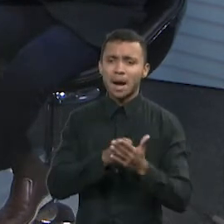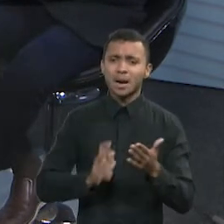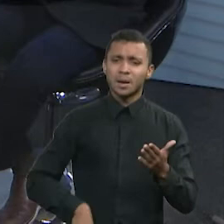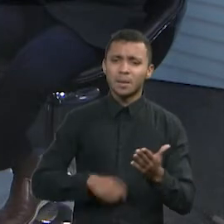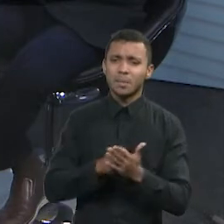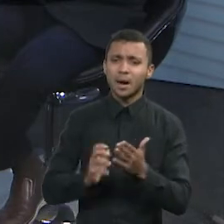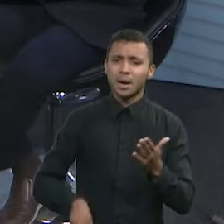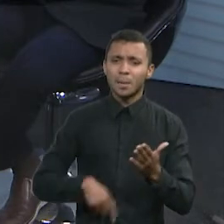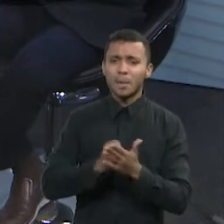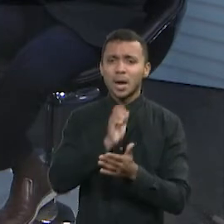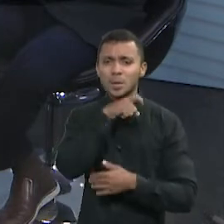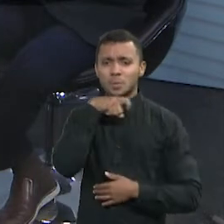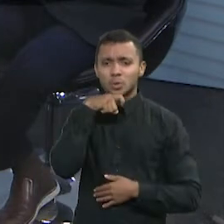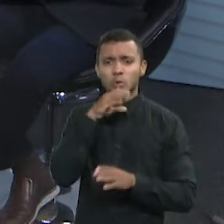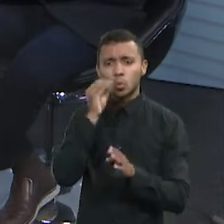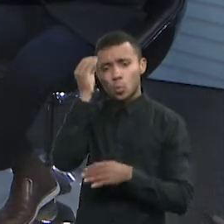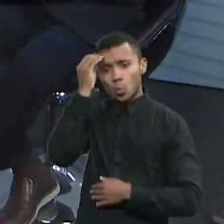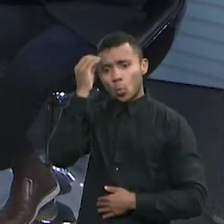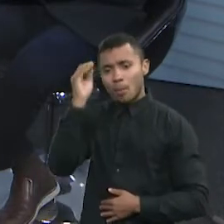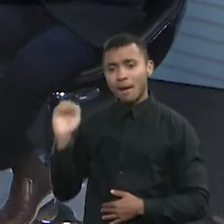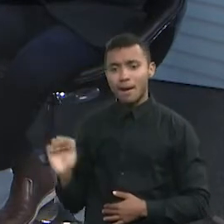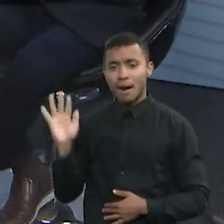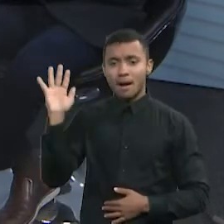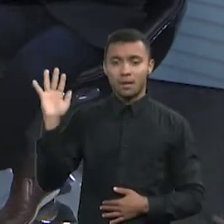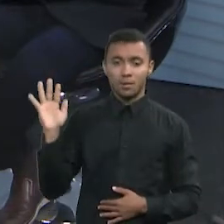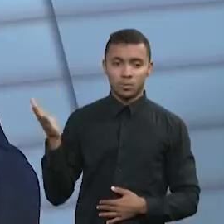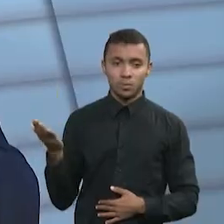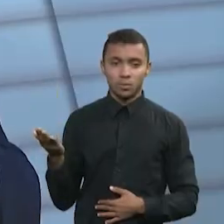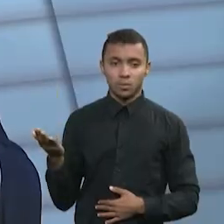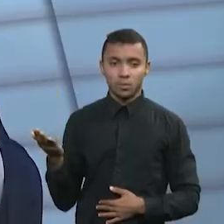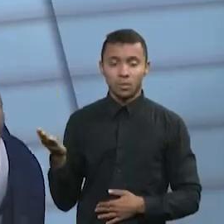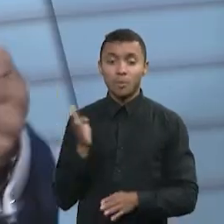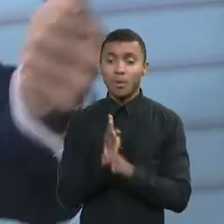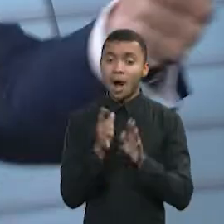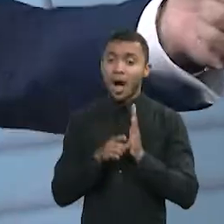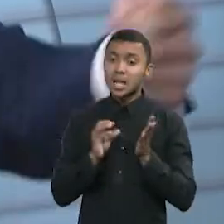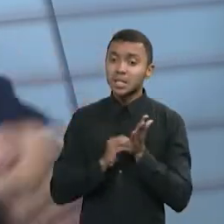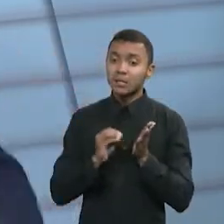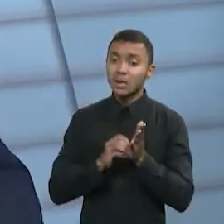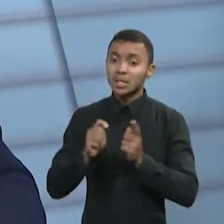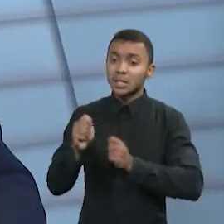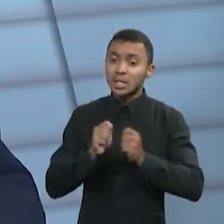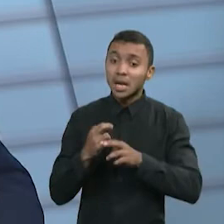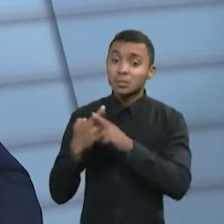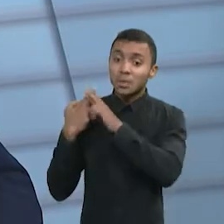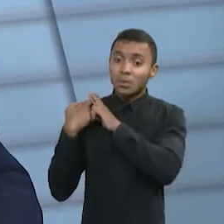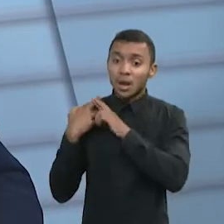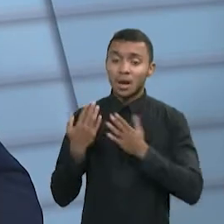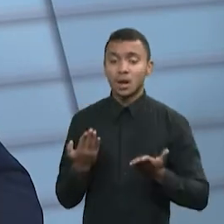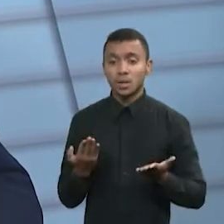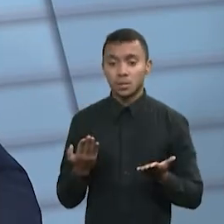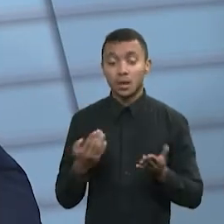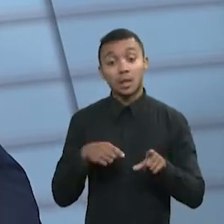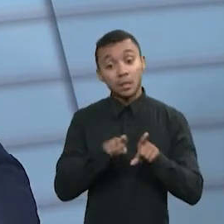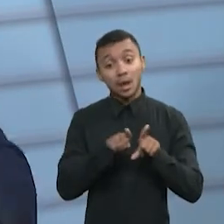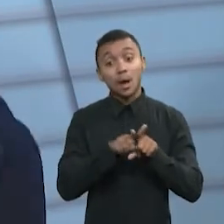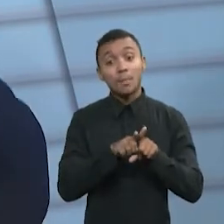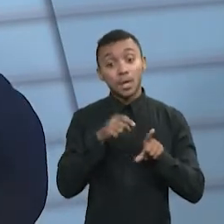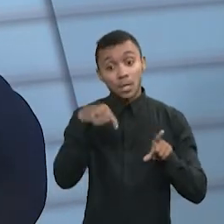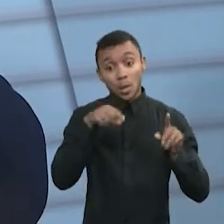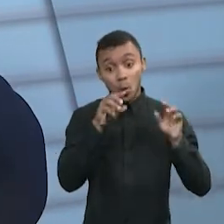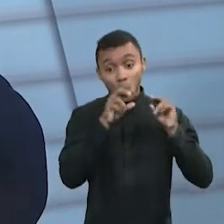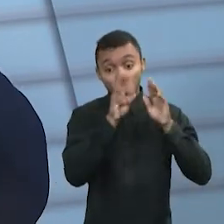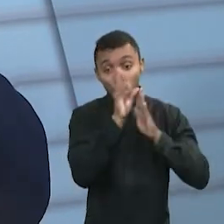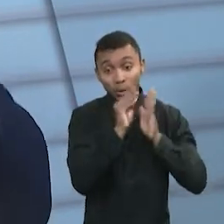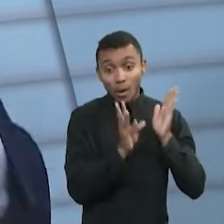um dado econômico, que ele tem o poder e a responsabilidade de administrar? Inclusive, esse assunto, Renato, a gente vai estar tratando num evento agora no dia